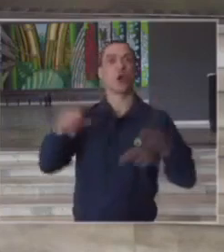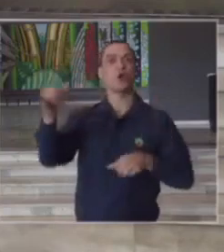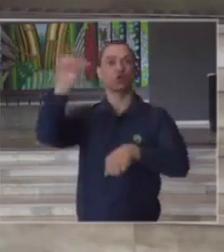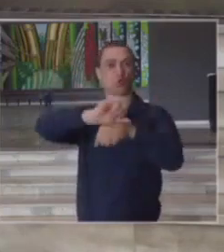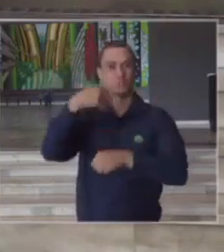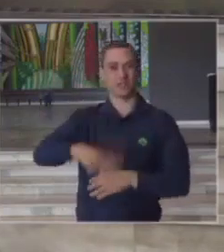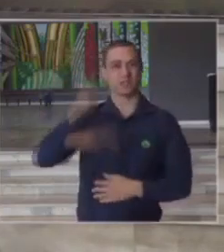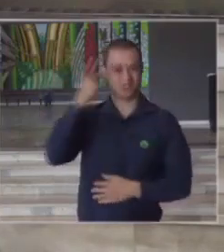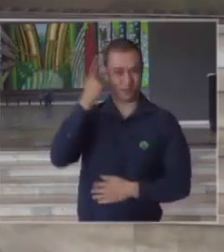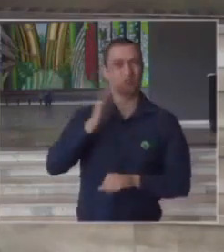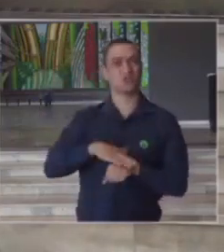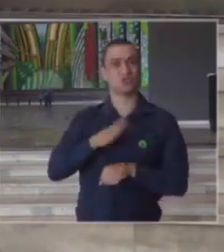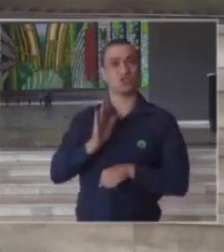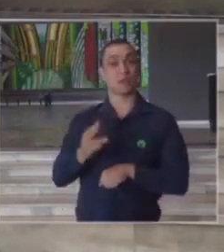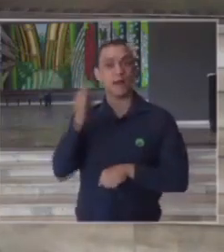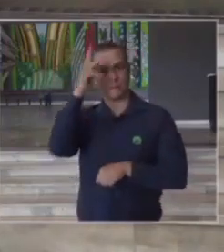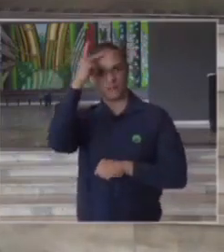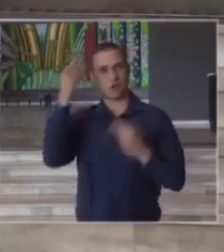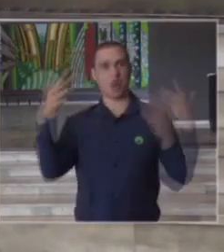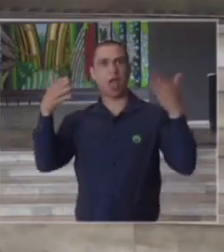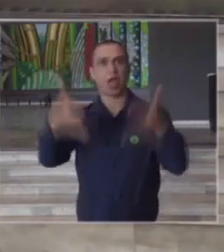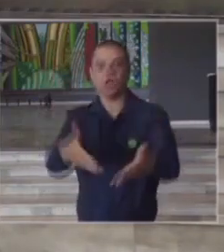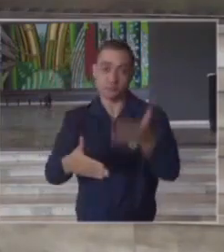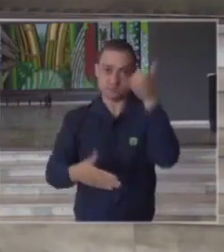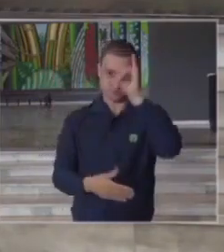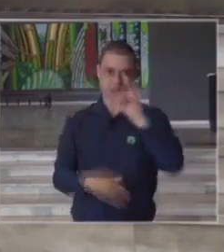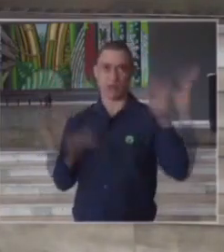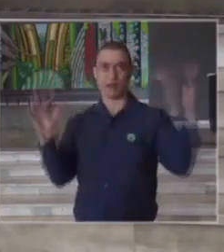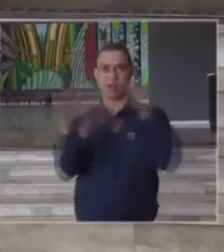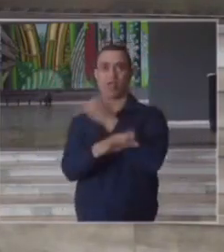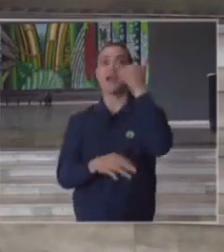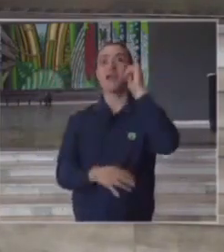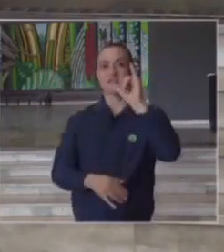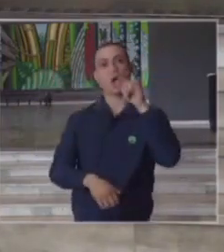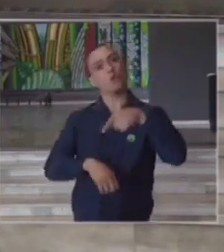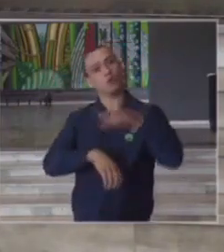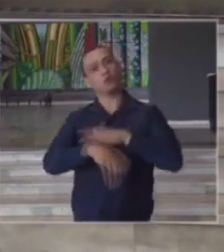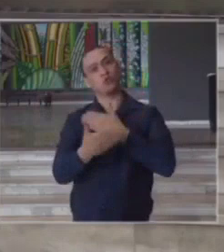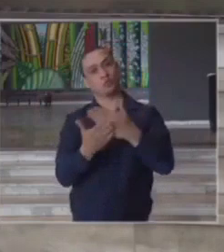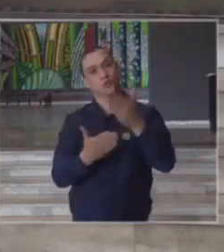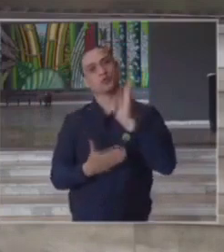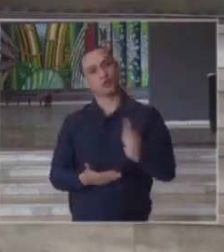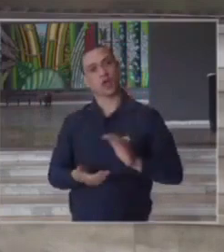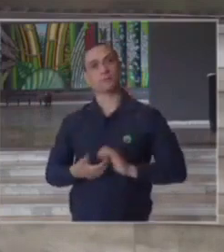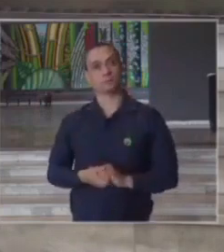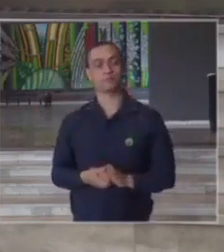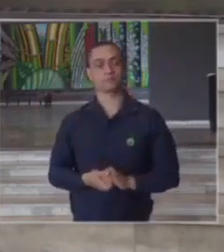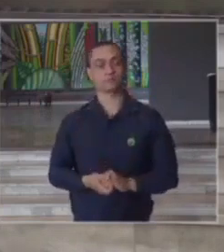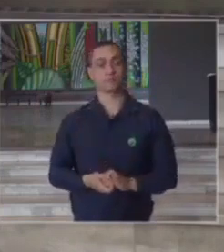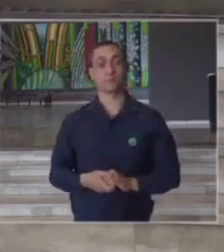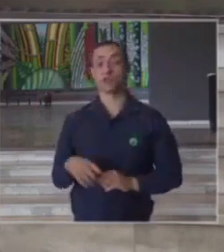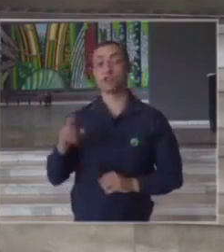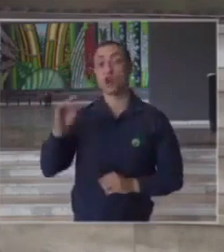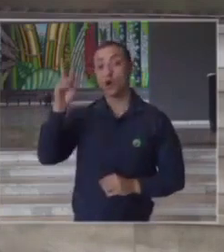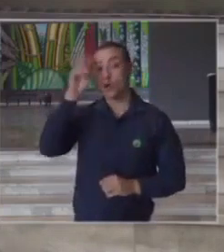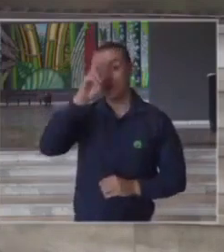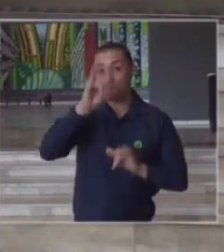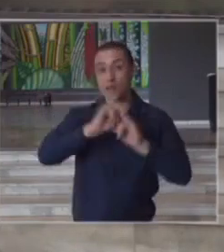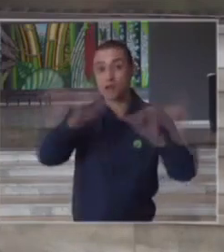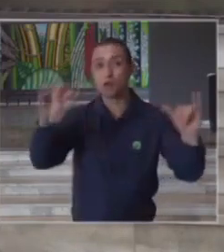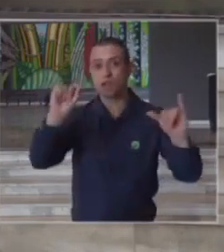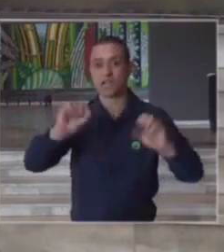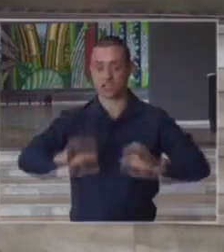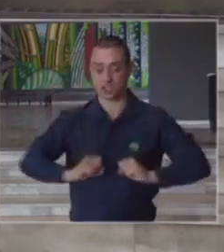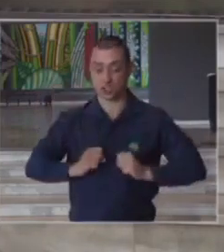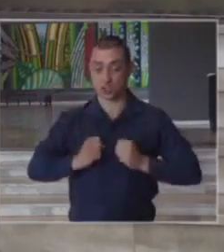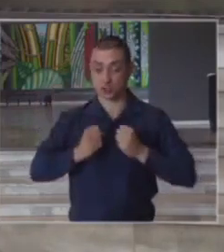centro da cidade para poder restringir ainda mais a circulação de pessoas eu queria lembrar mais uma vez do